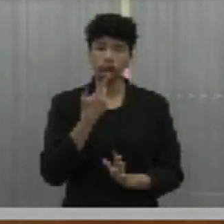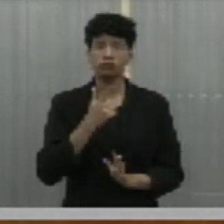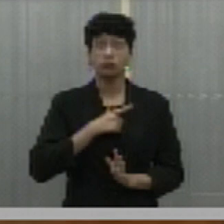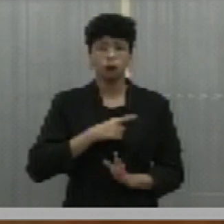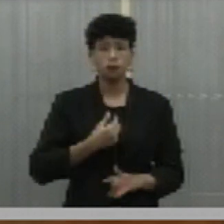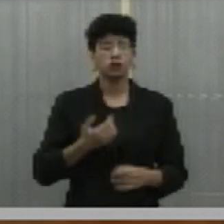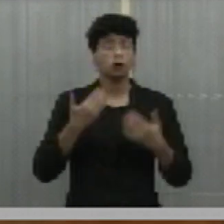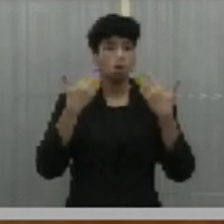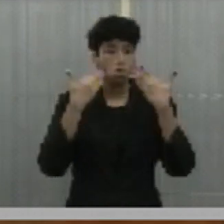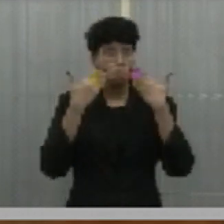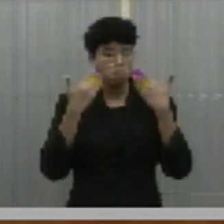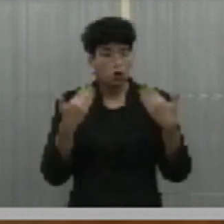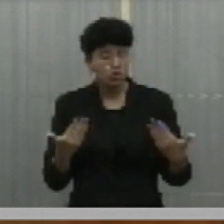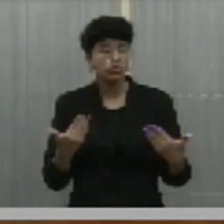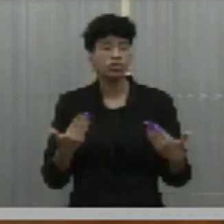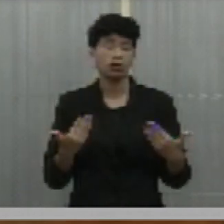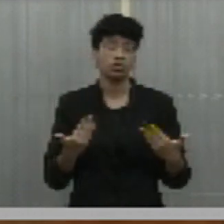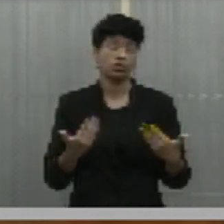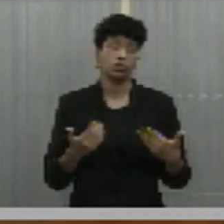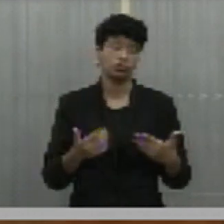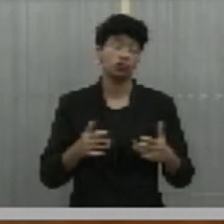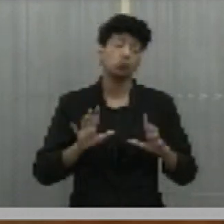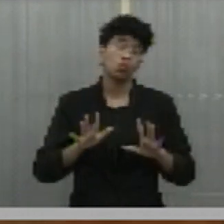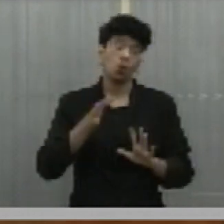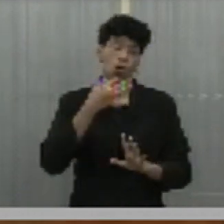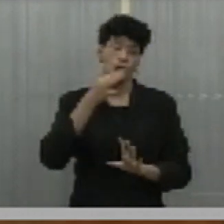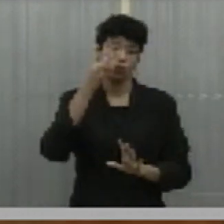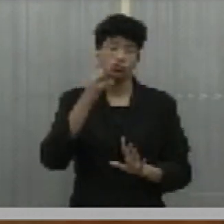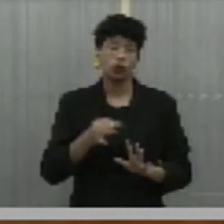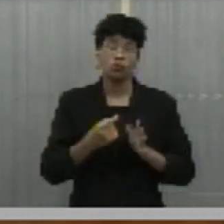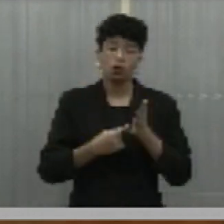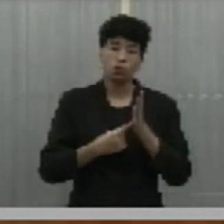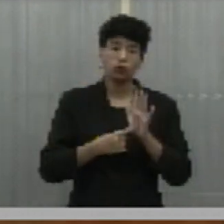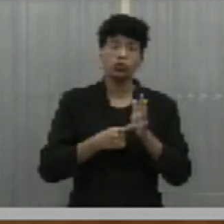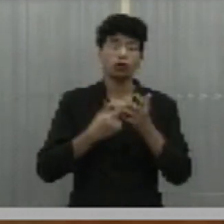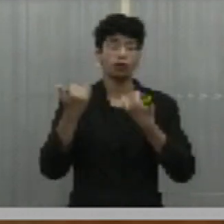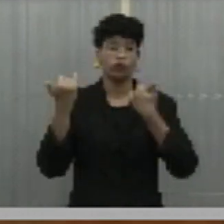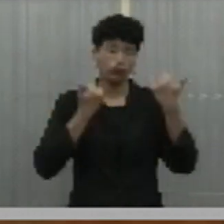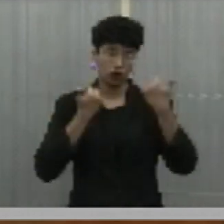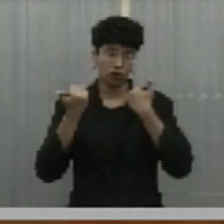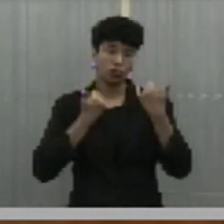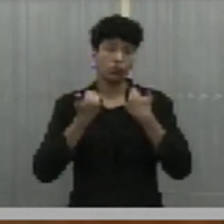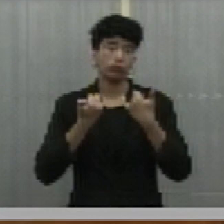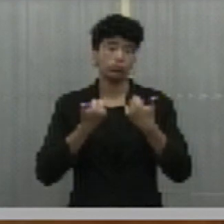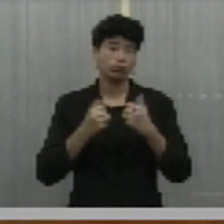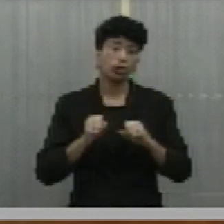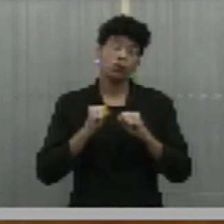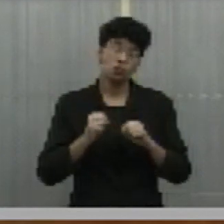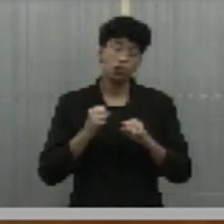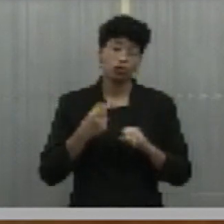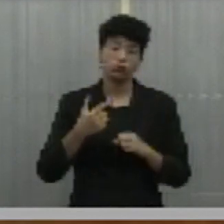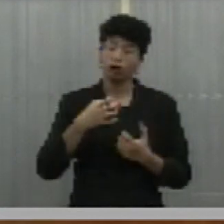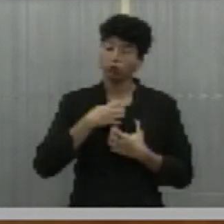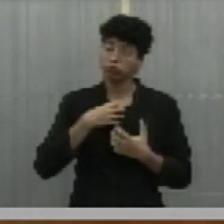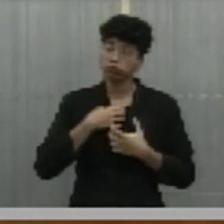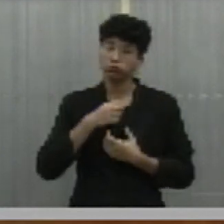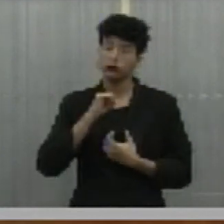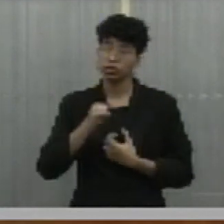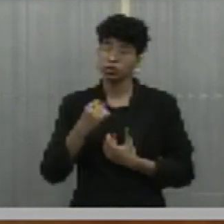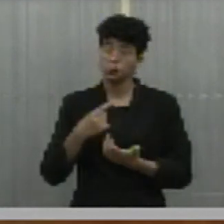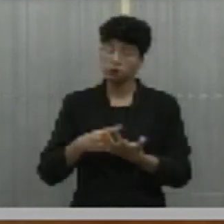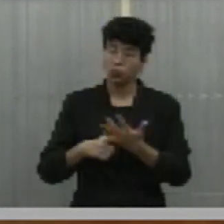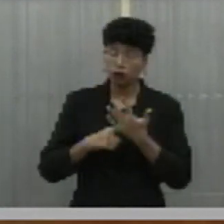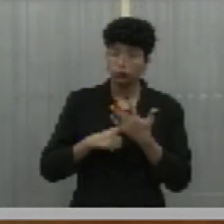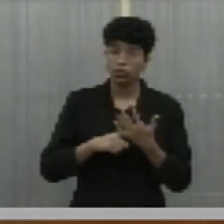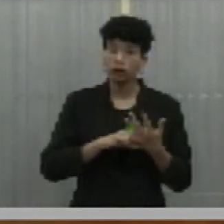depoimento e, com certeza, eles devem apresentar dados e eu espero que ele possa me convencer. O certo